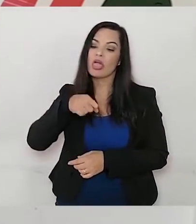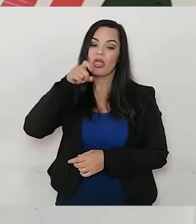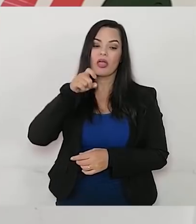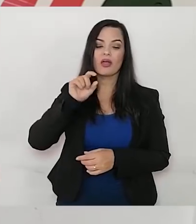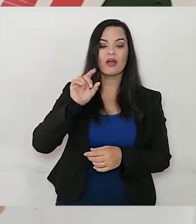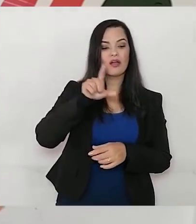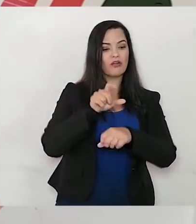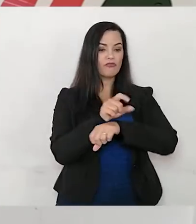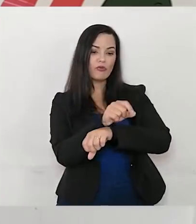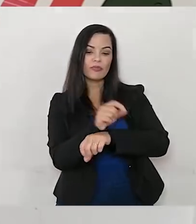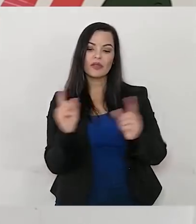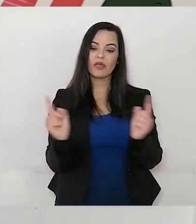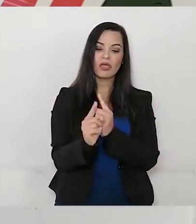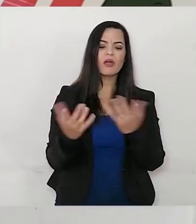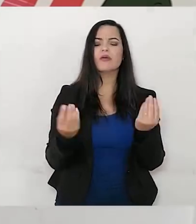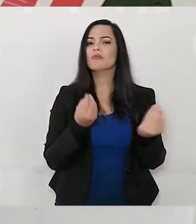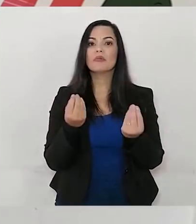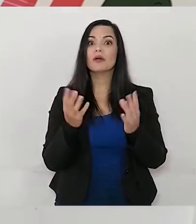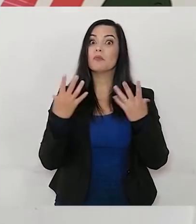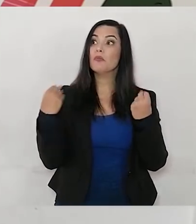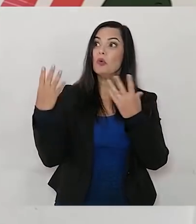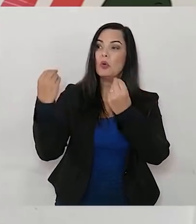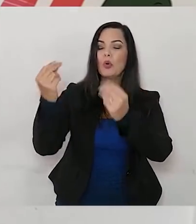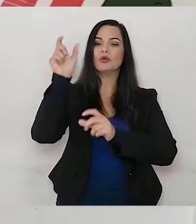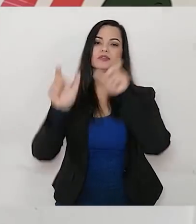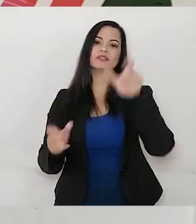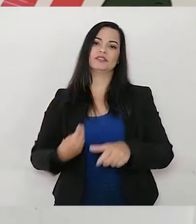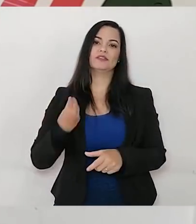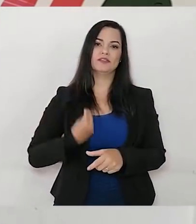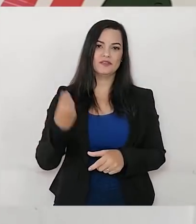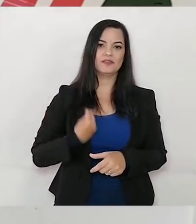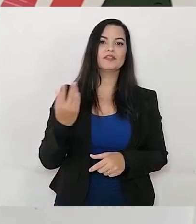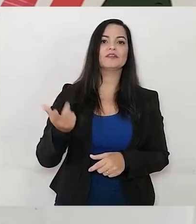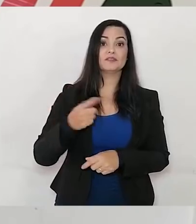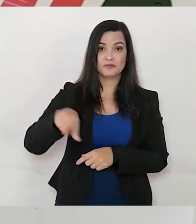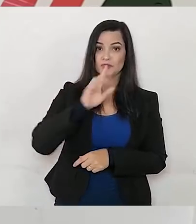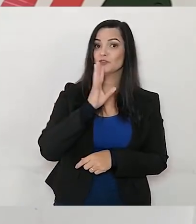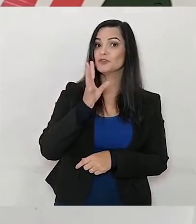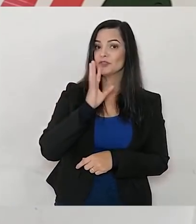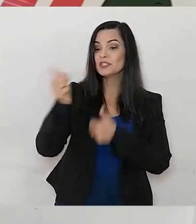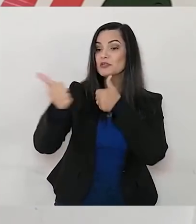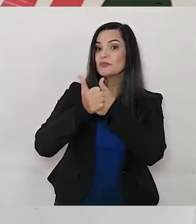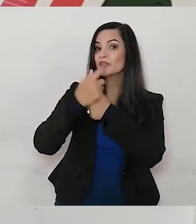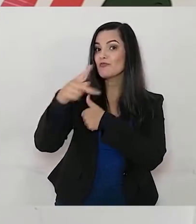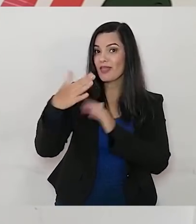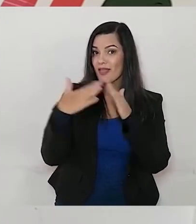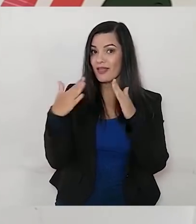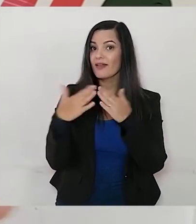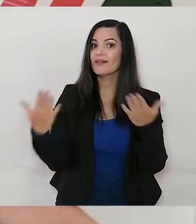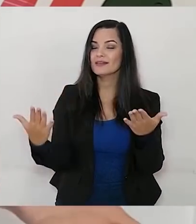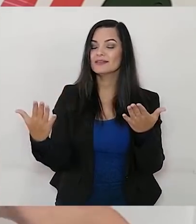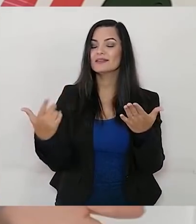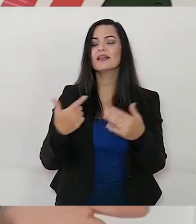tamanduá e na formiga, porque isso acontece com muitos seres vivos que vocês conhecem aí pertinho de